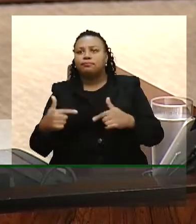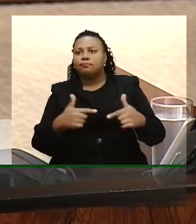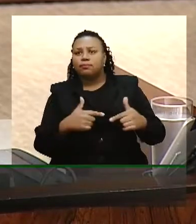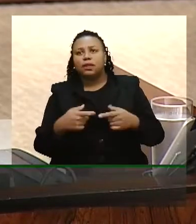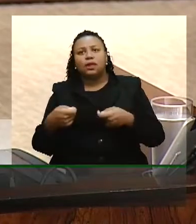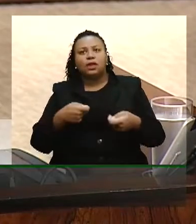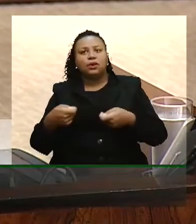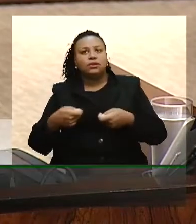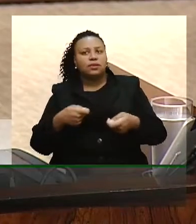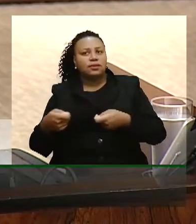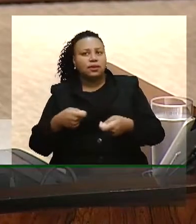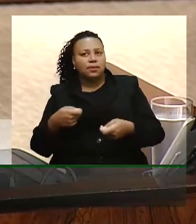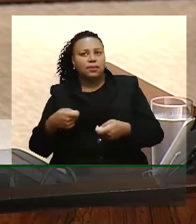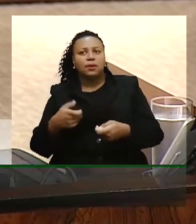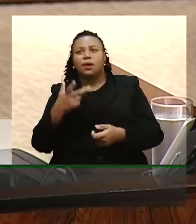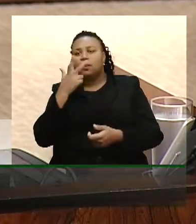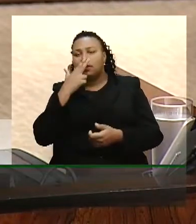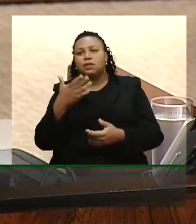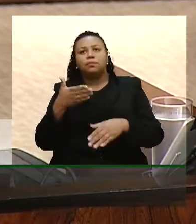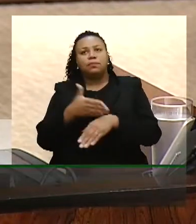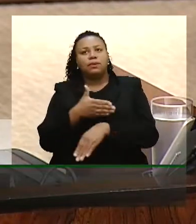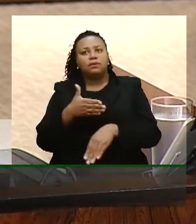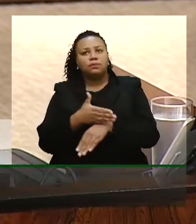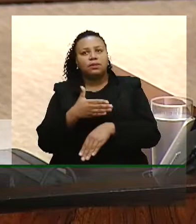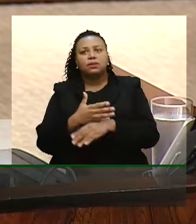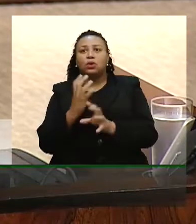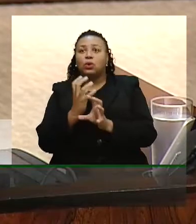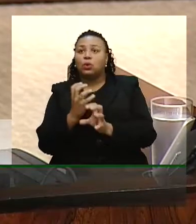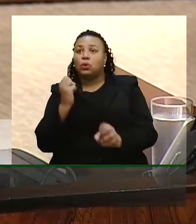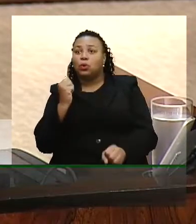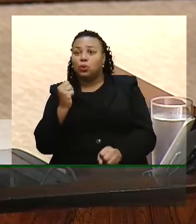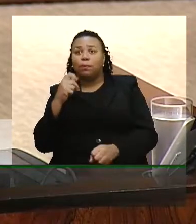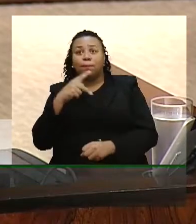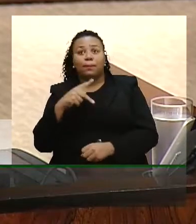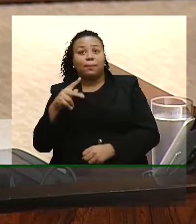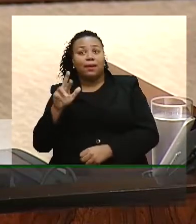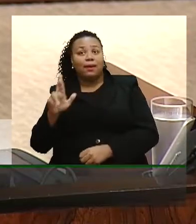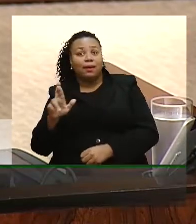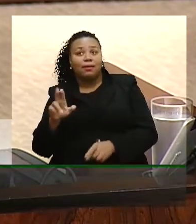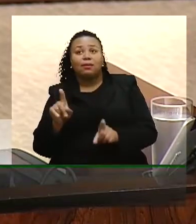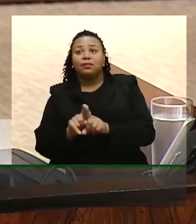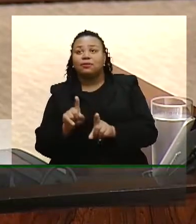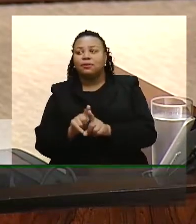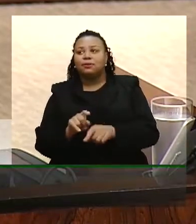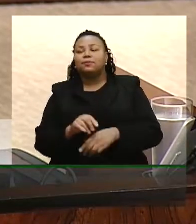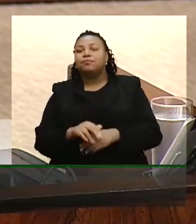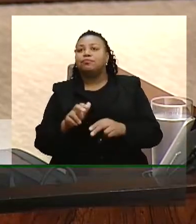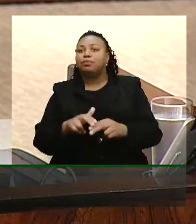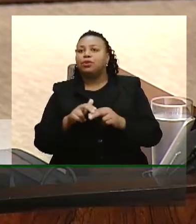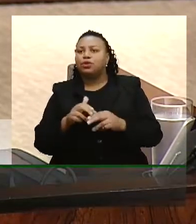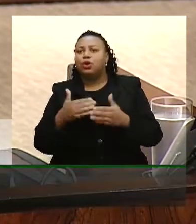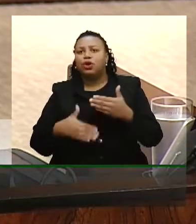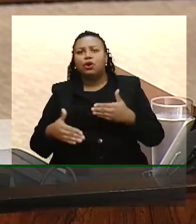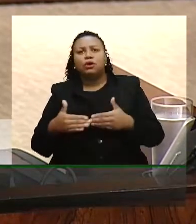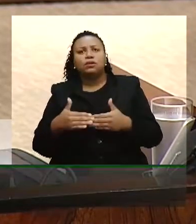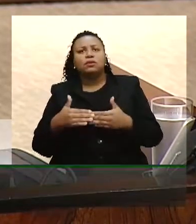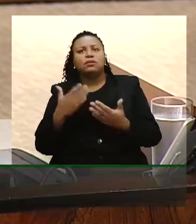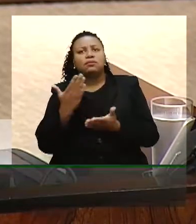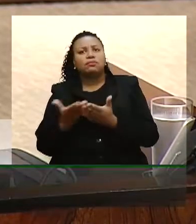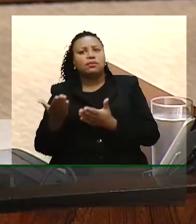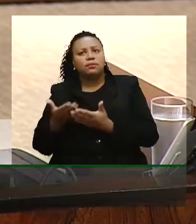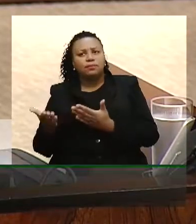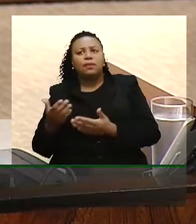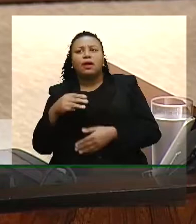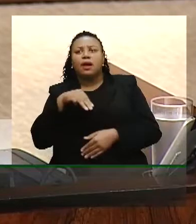em negociações, como da participação nos lucros e resultados das empresas. Por todas essas perdas,